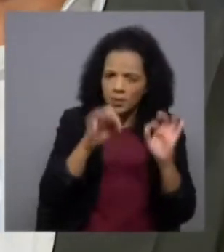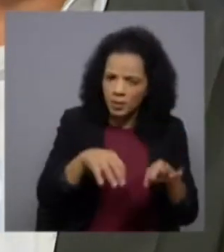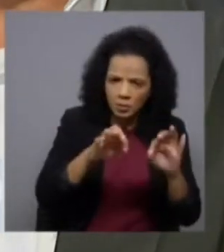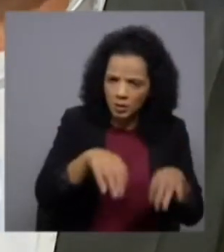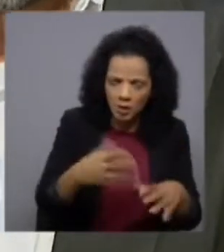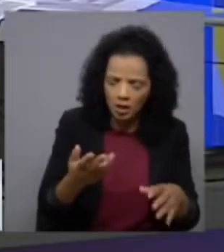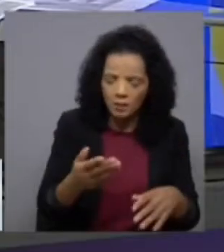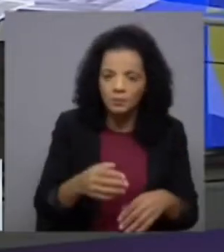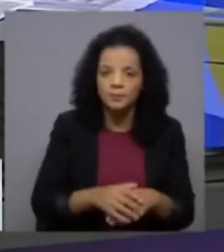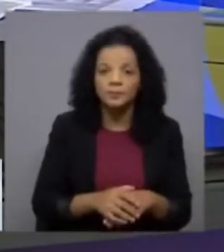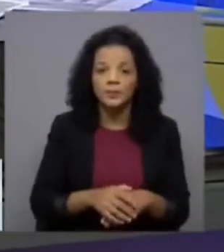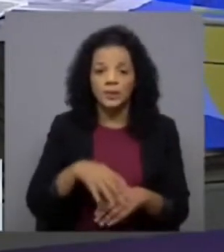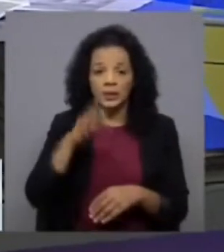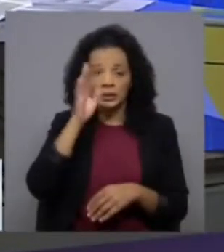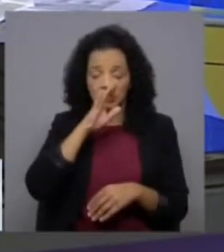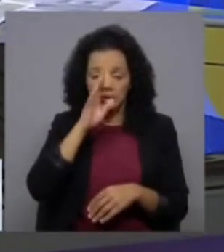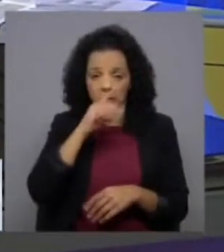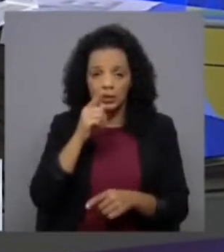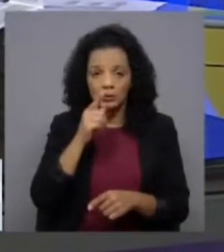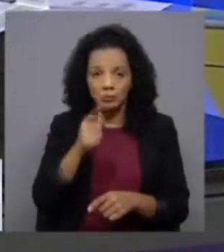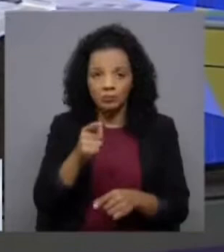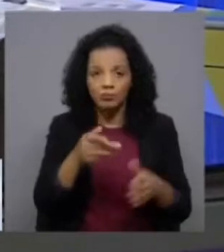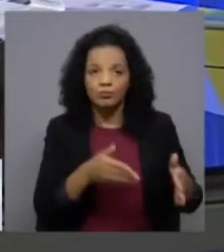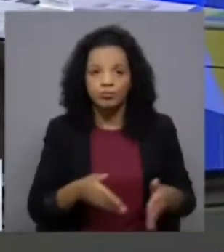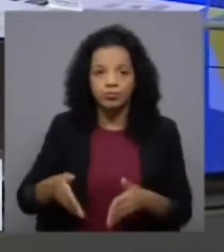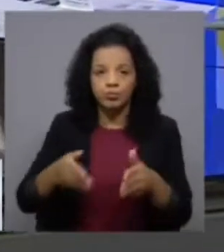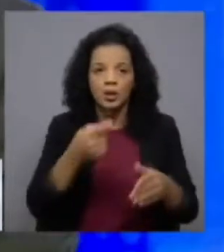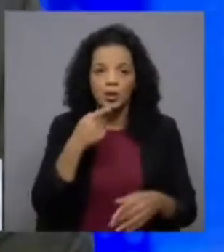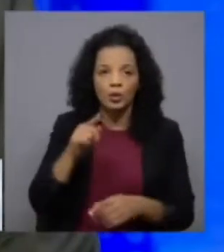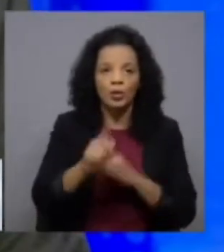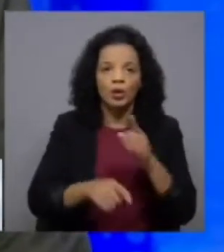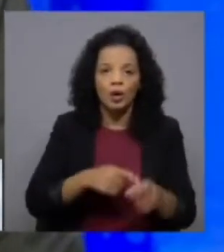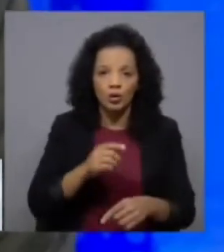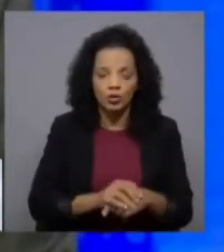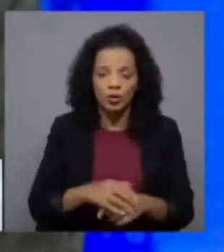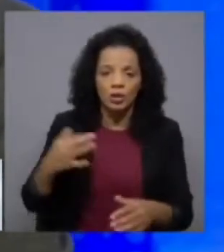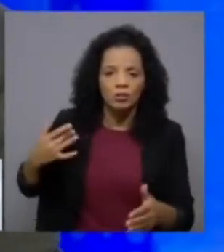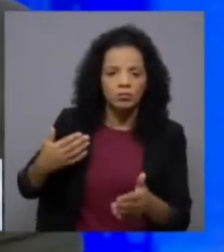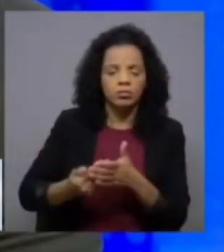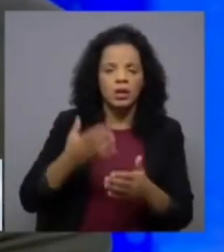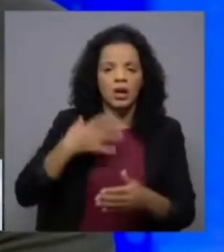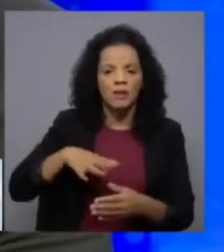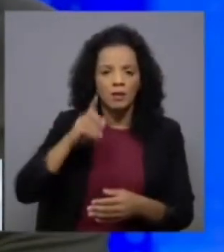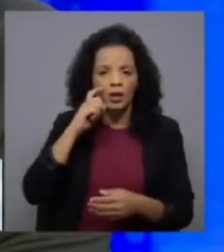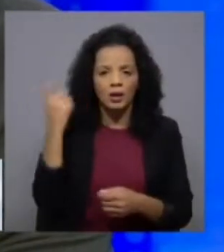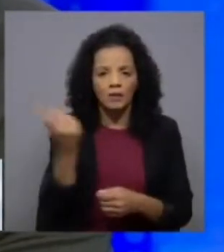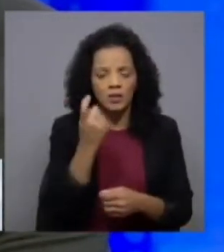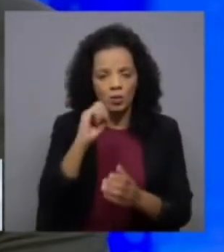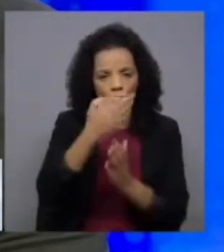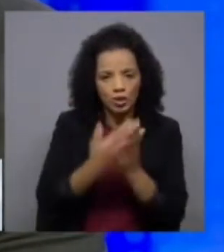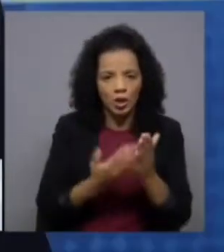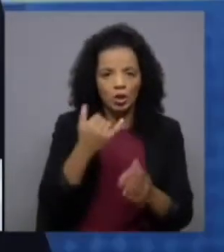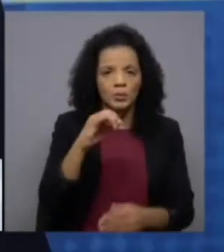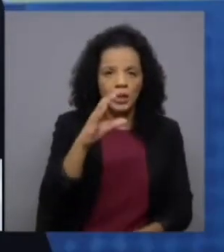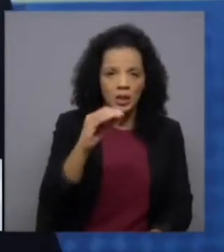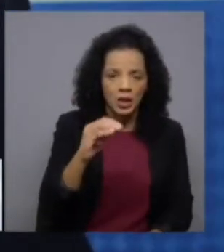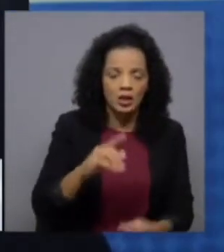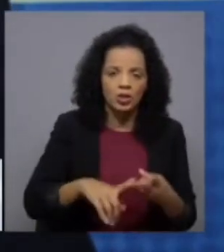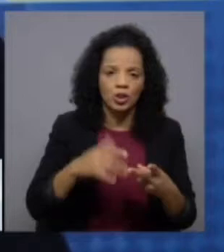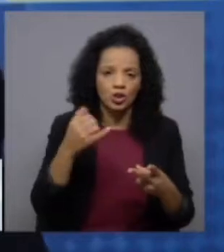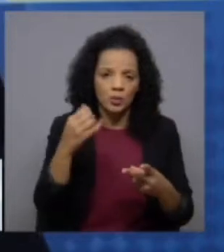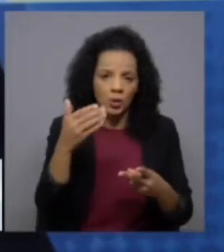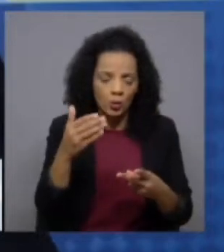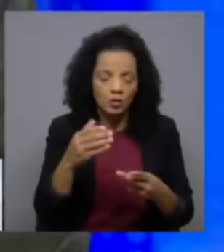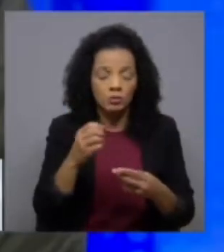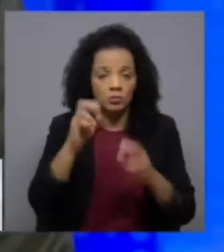se há algo de constante na trajetória de Rui Rio é que desde sempre ele quis uma revisão constitucional é muito assunto